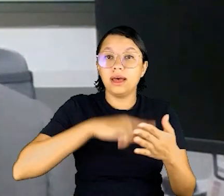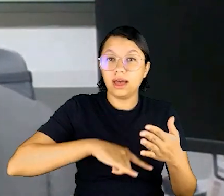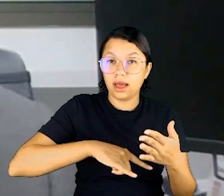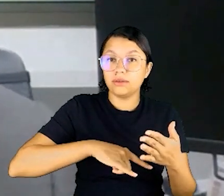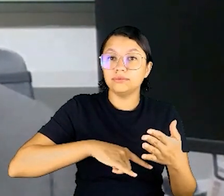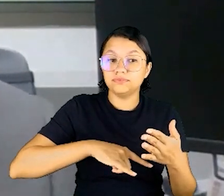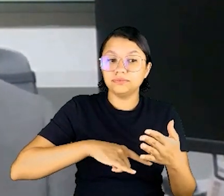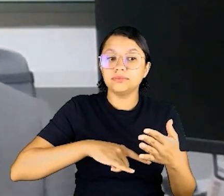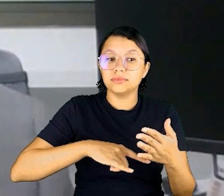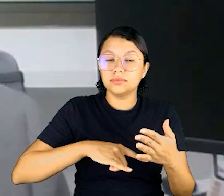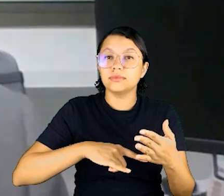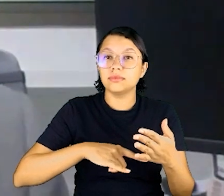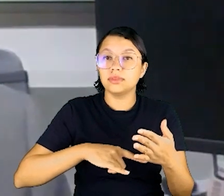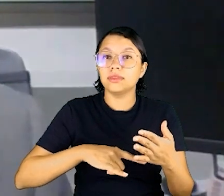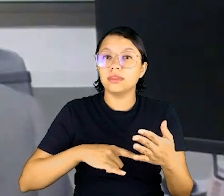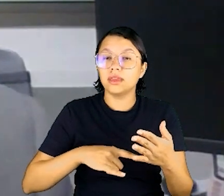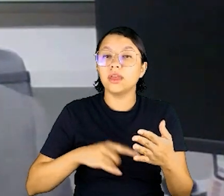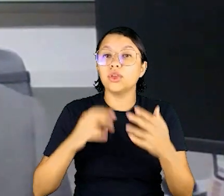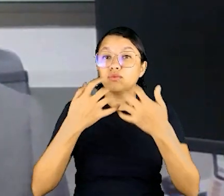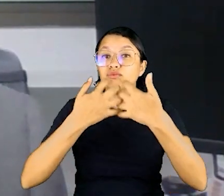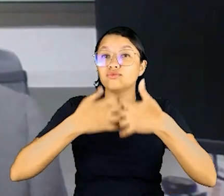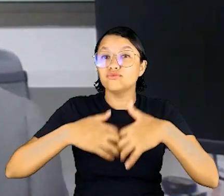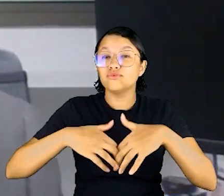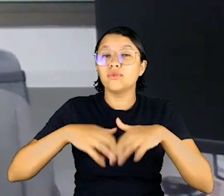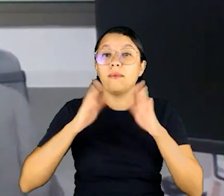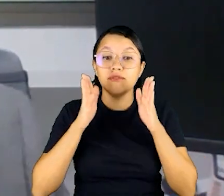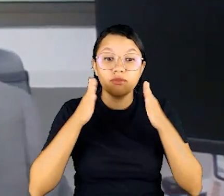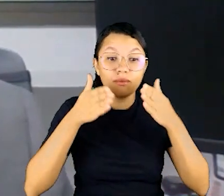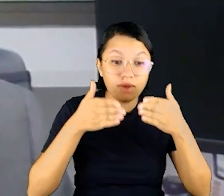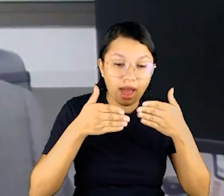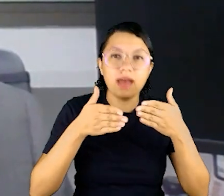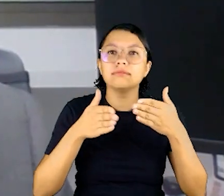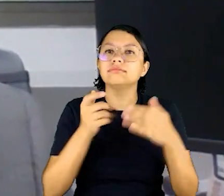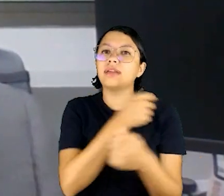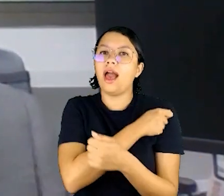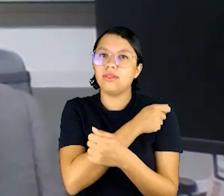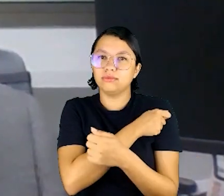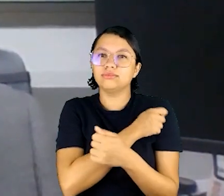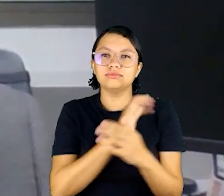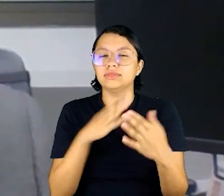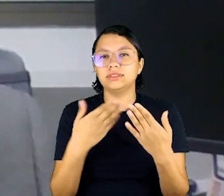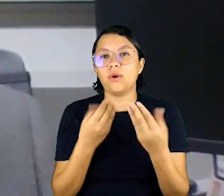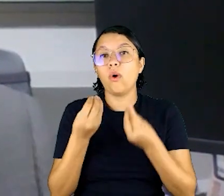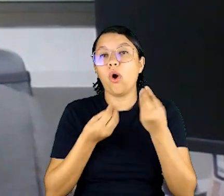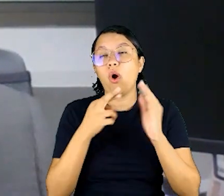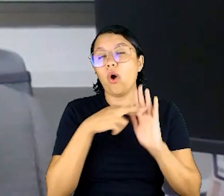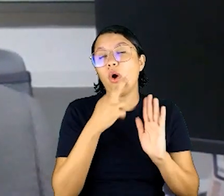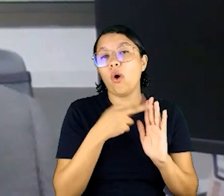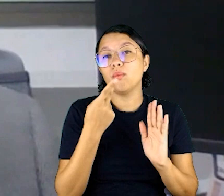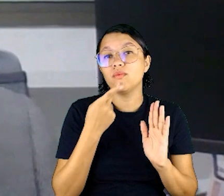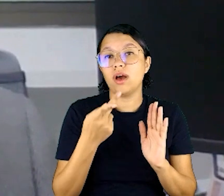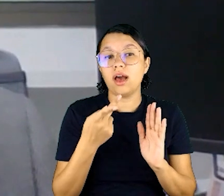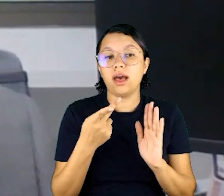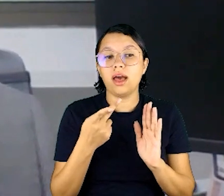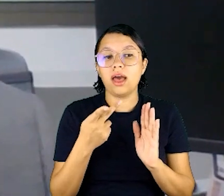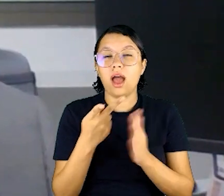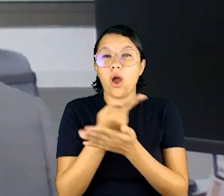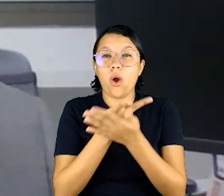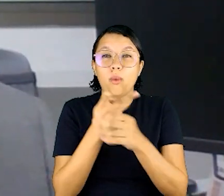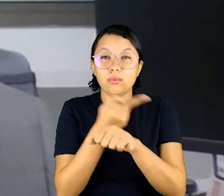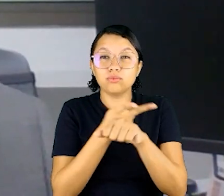especialmente isso, né, um material que serve para os próprios alunos, né, então como a recomendação mesmo fala do CNJ,